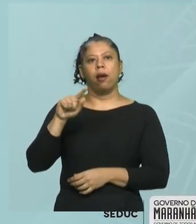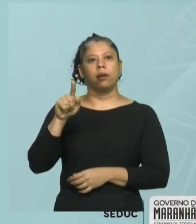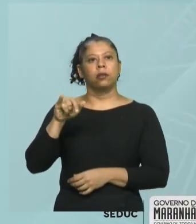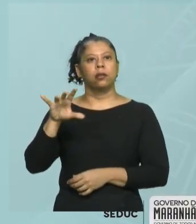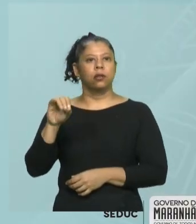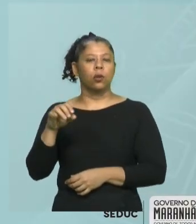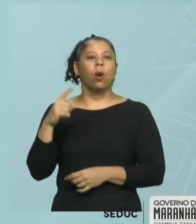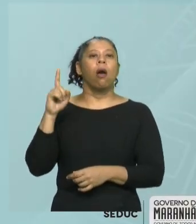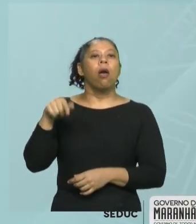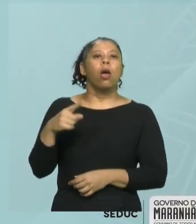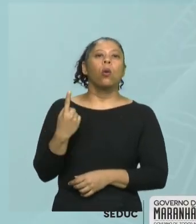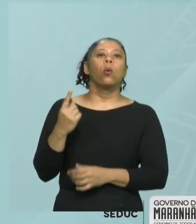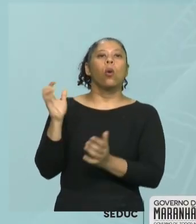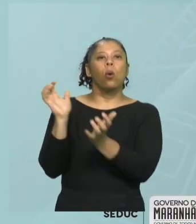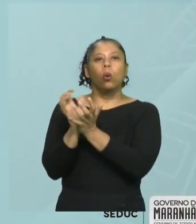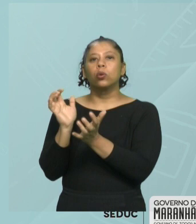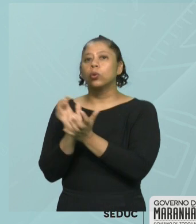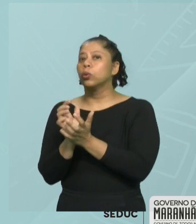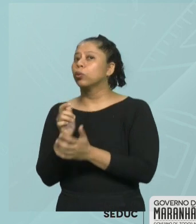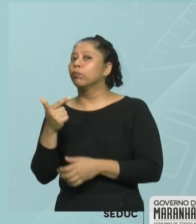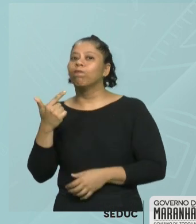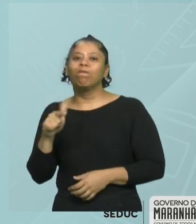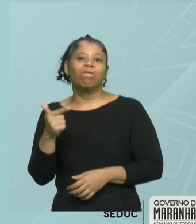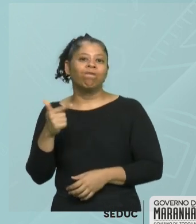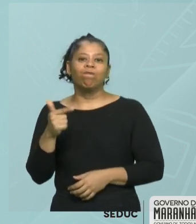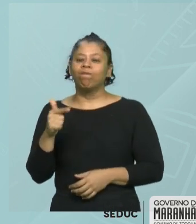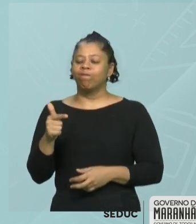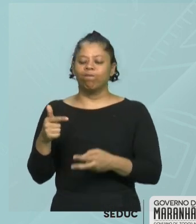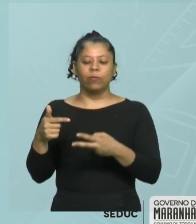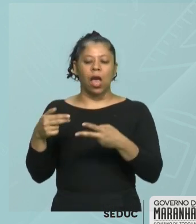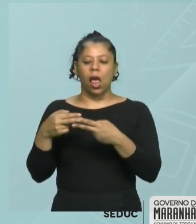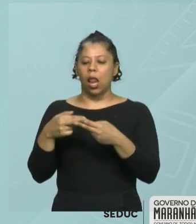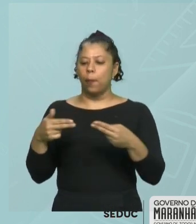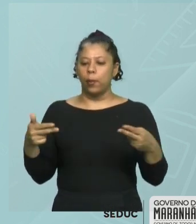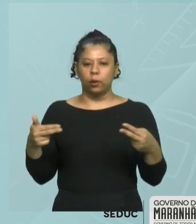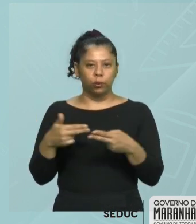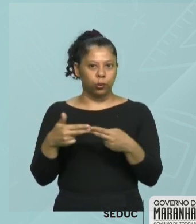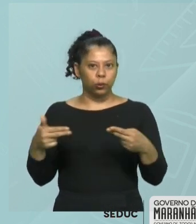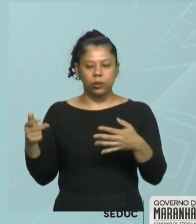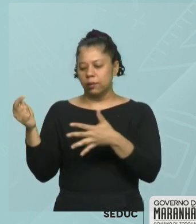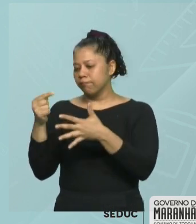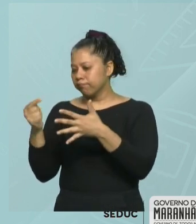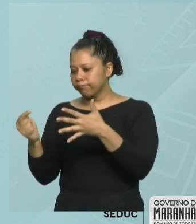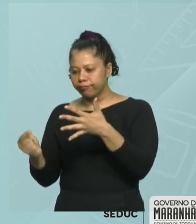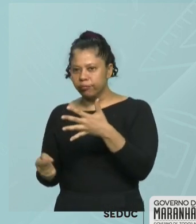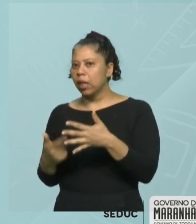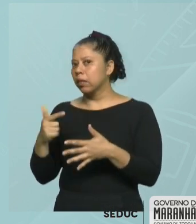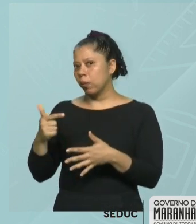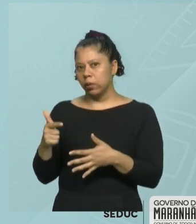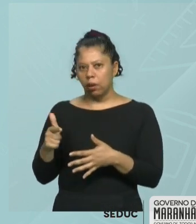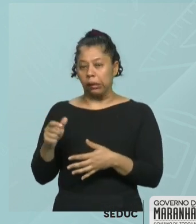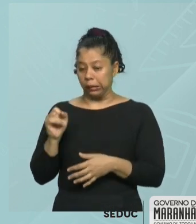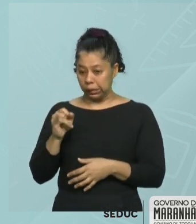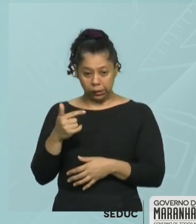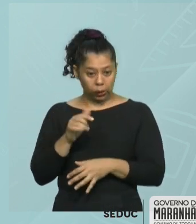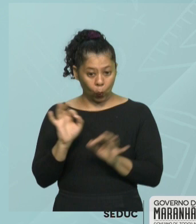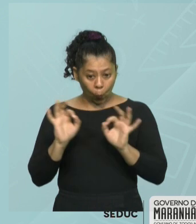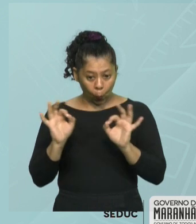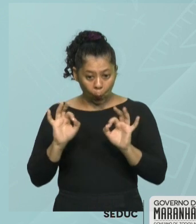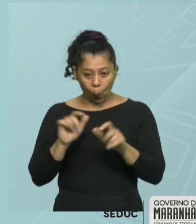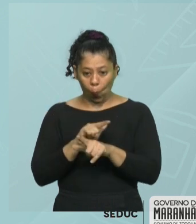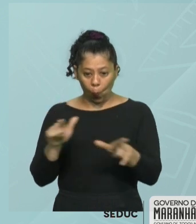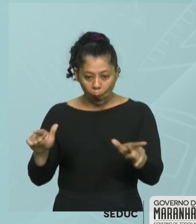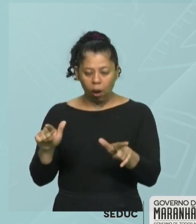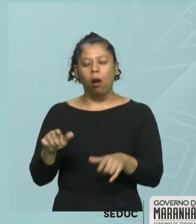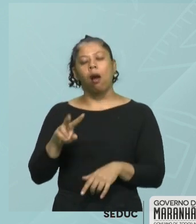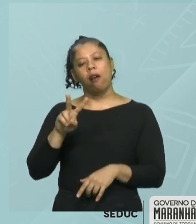é um conjunto que não possui elementos. Se não tiver elementos, logo, eu vou chamar esse conjunto